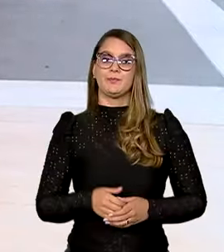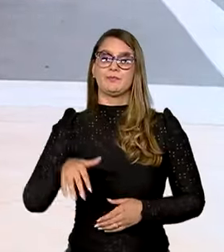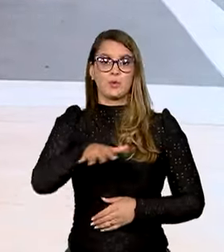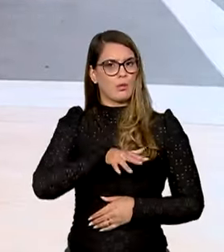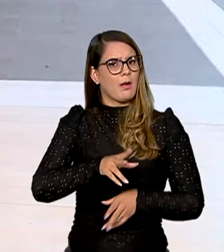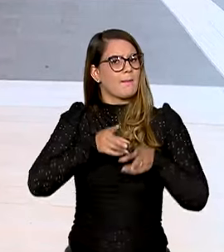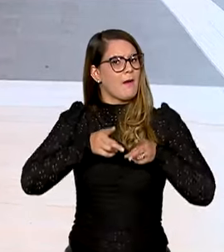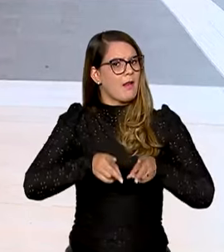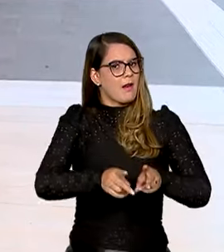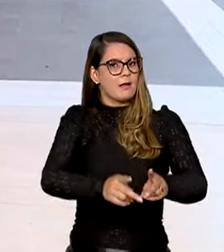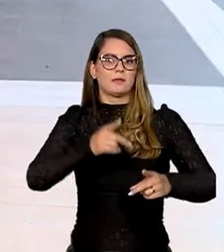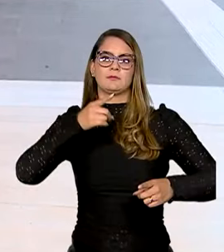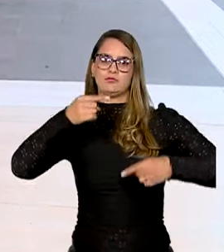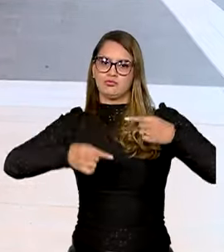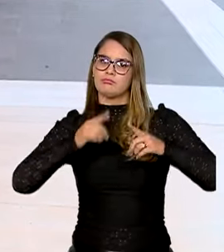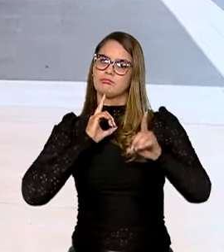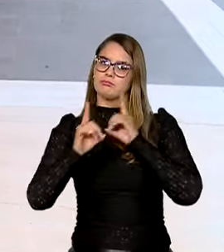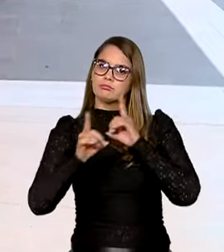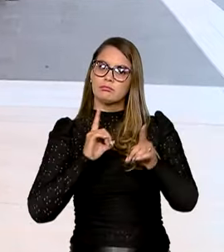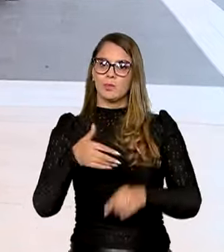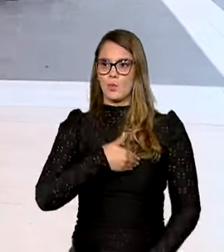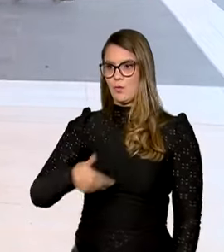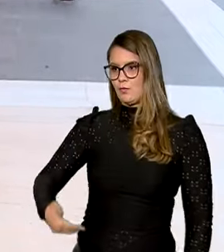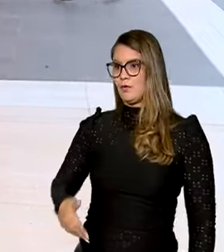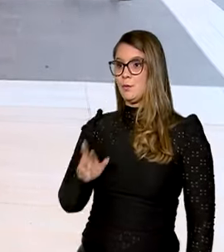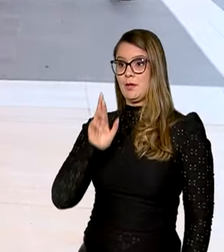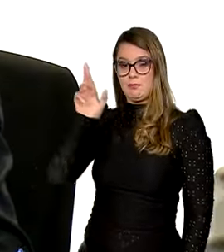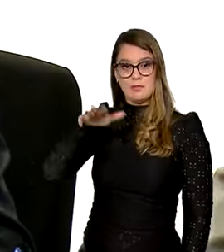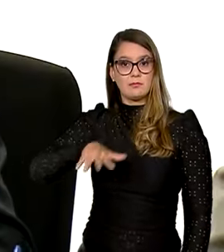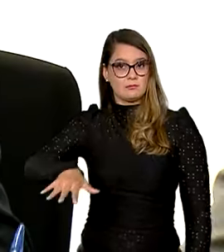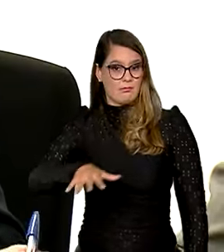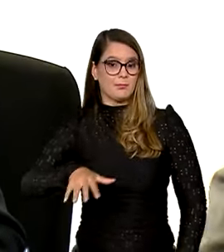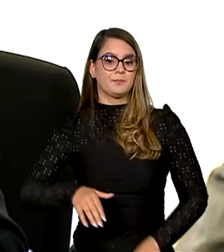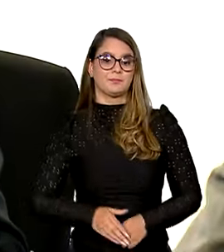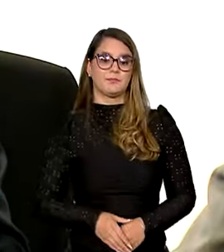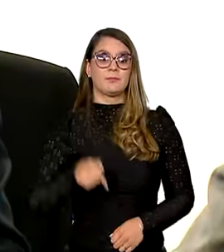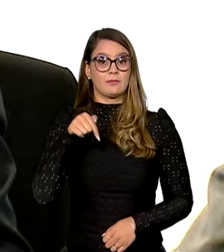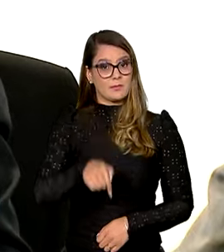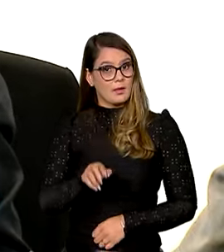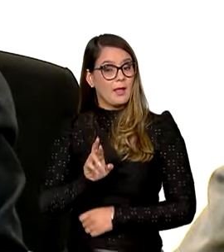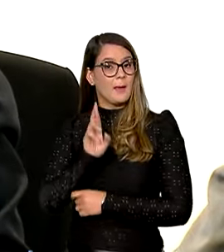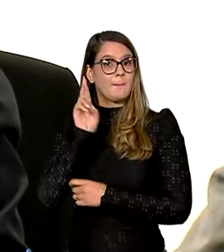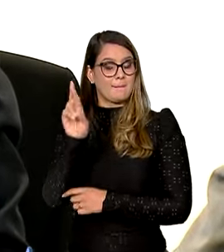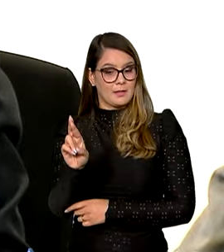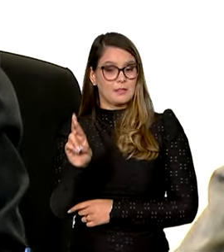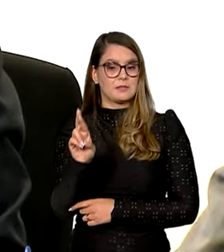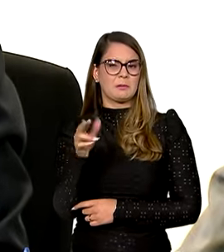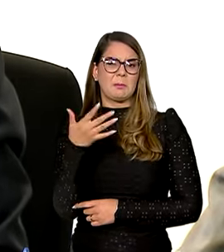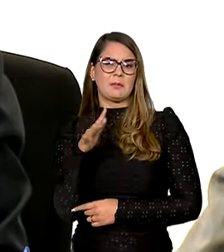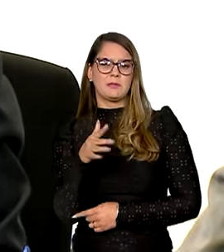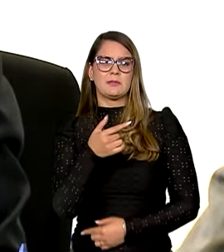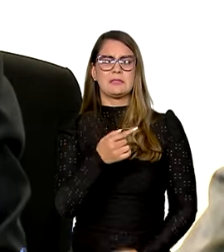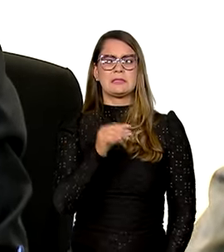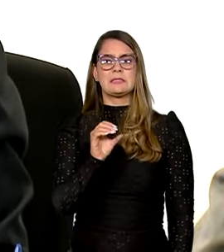permanente de diálogo entre o governo e representantes do setor. Esse setor representa aproximadamente